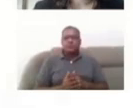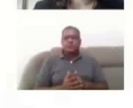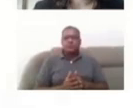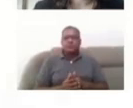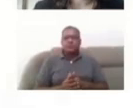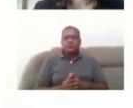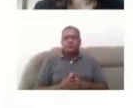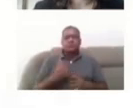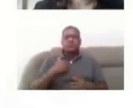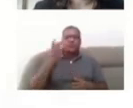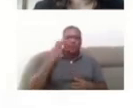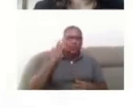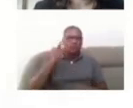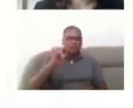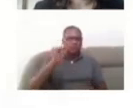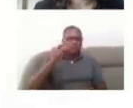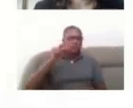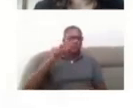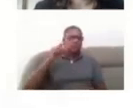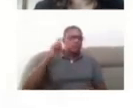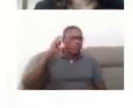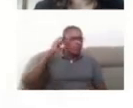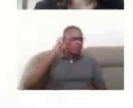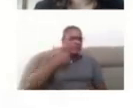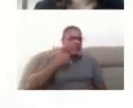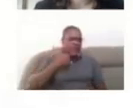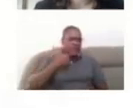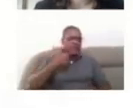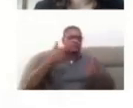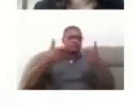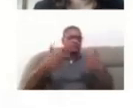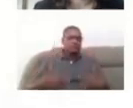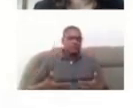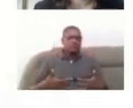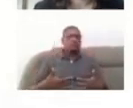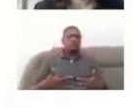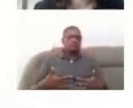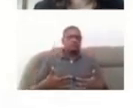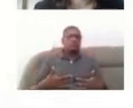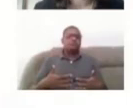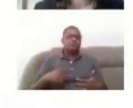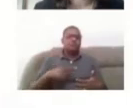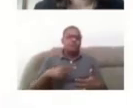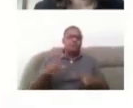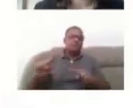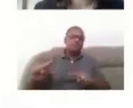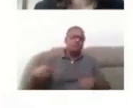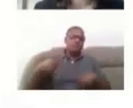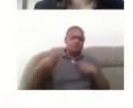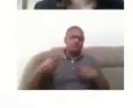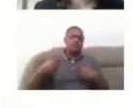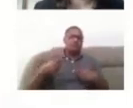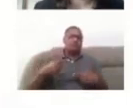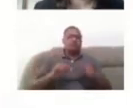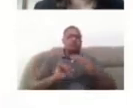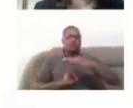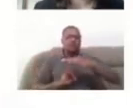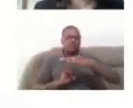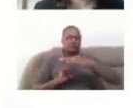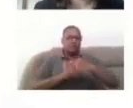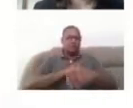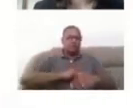acredito que o José Gonçalo falou bastante, né, no sentido dos desafios que as instituições públicas têm